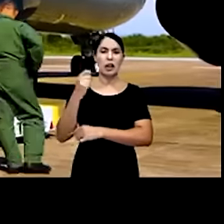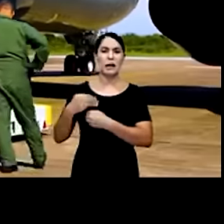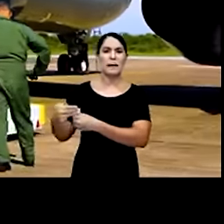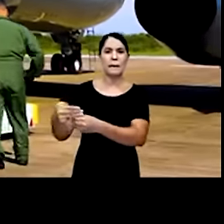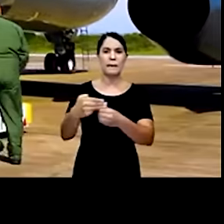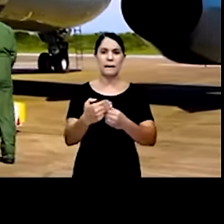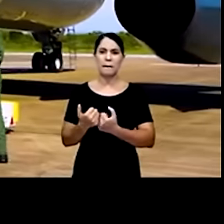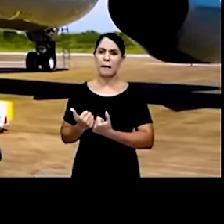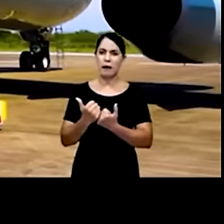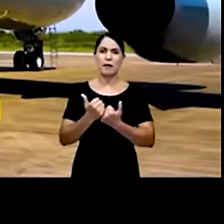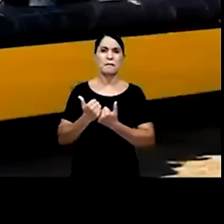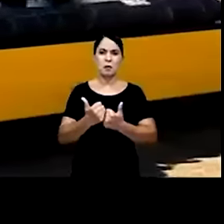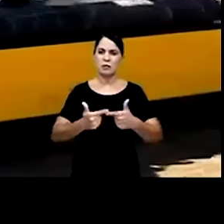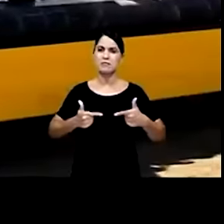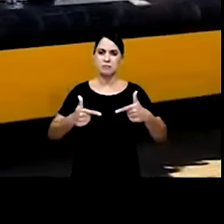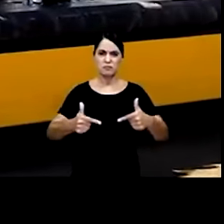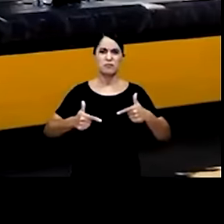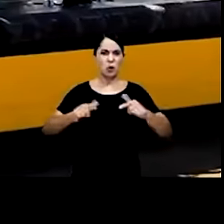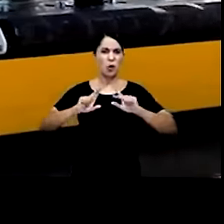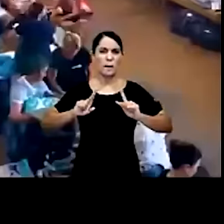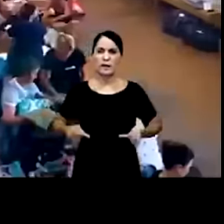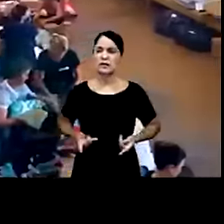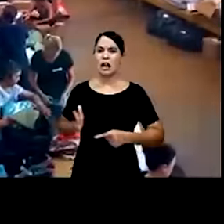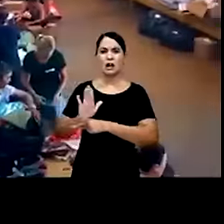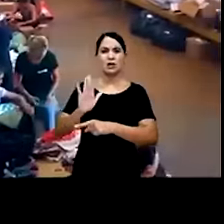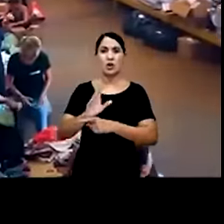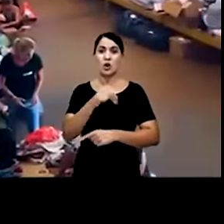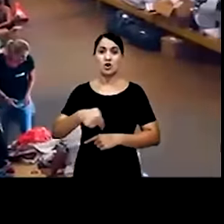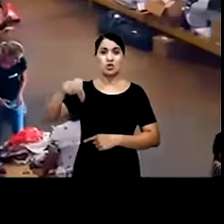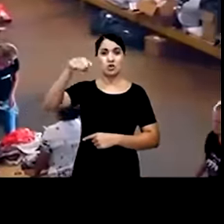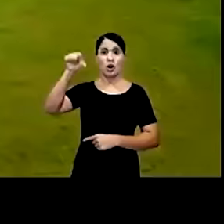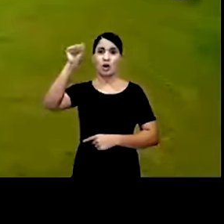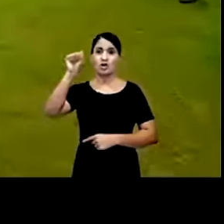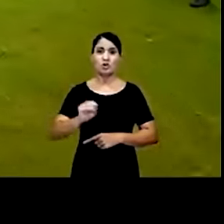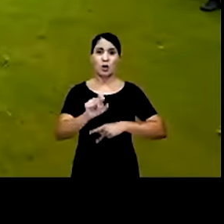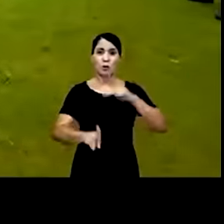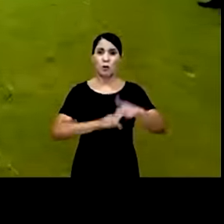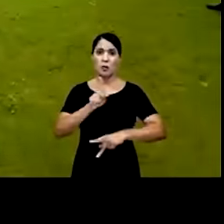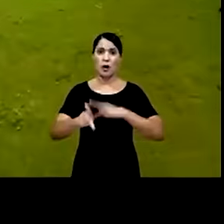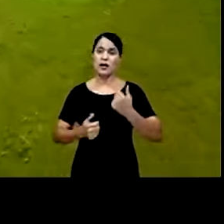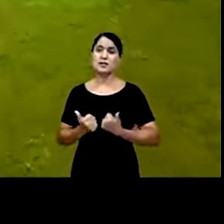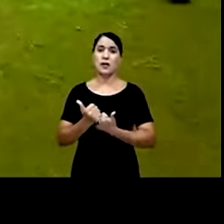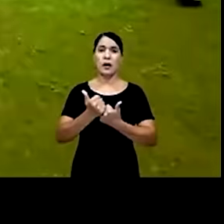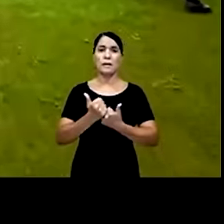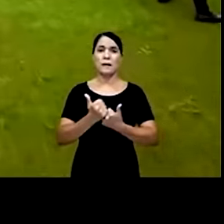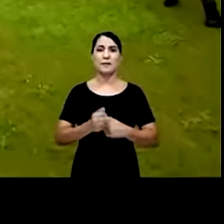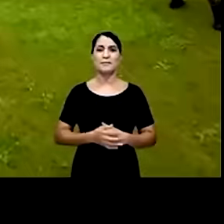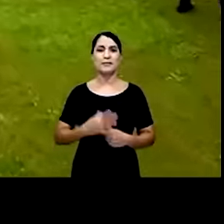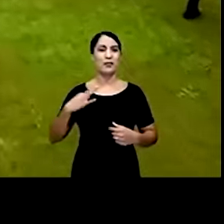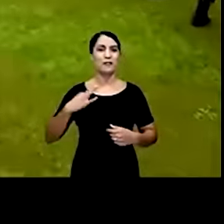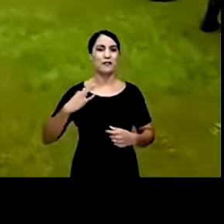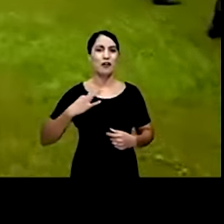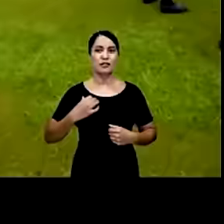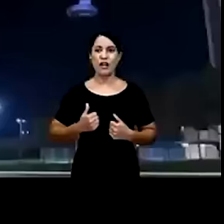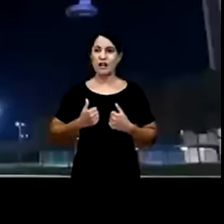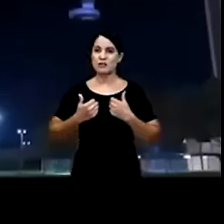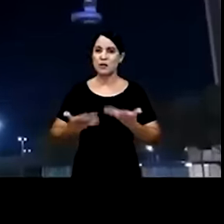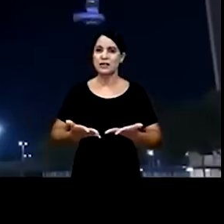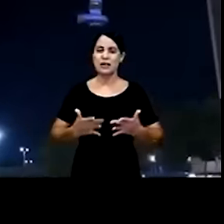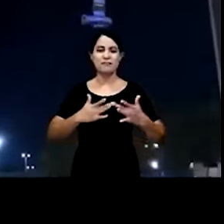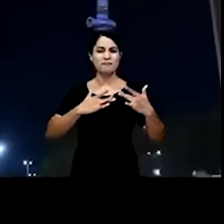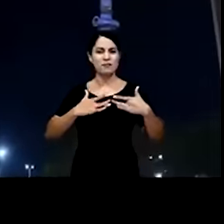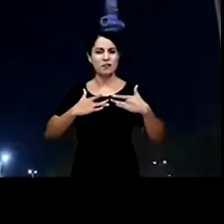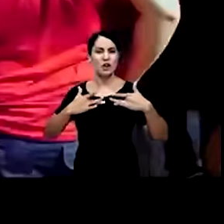com o Estado e os municípios gaúchos segue firme com ajuda humanitária imediata. De norte a sul, chega apoio de